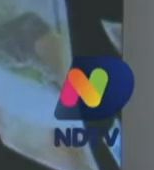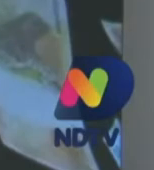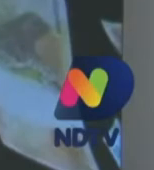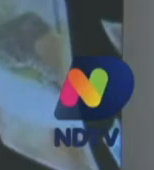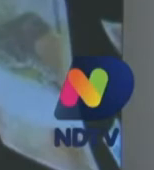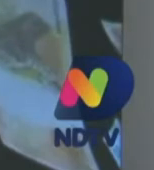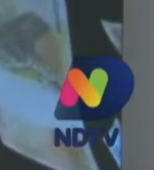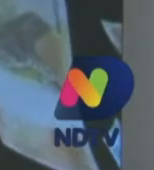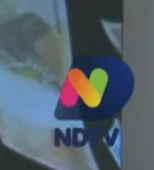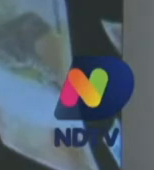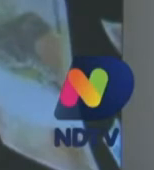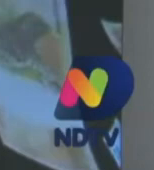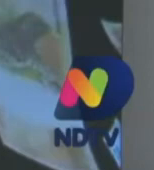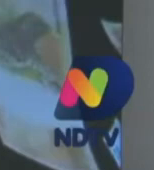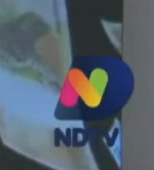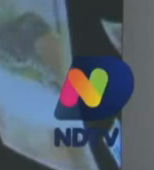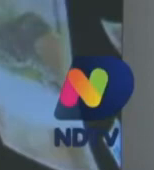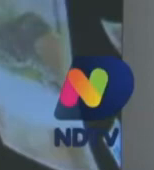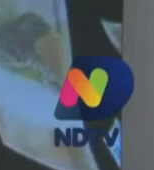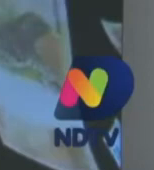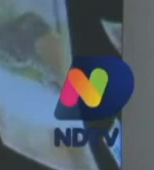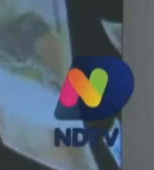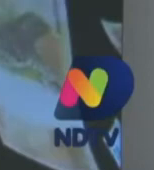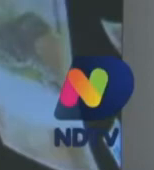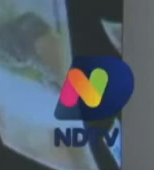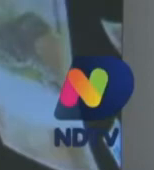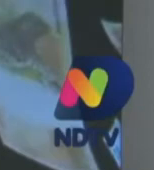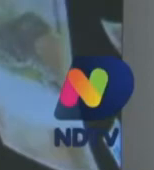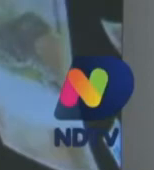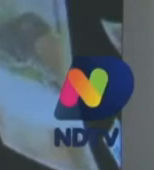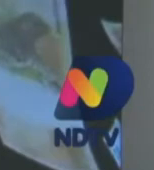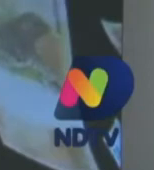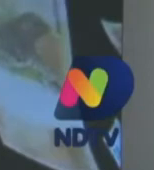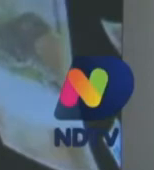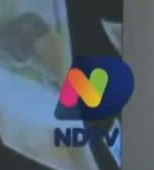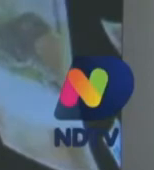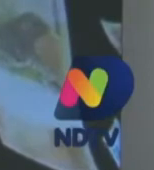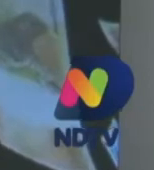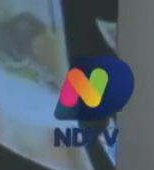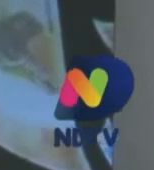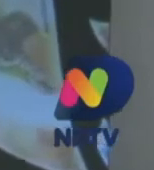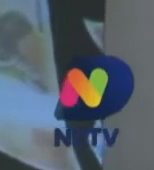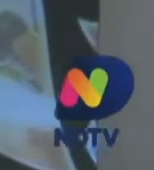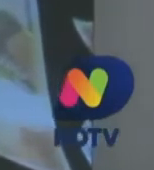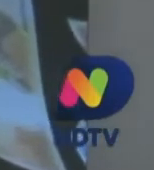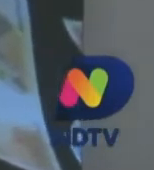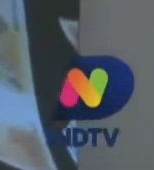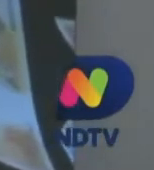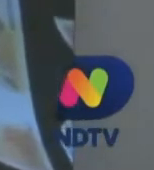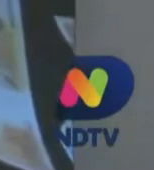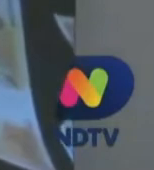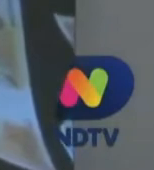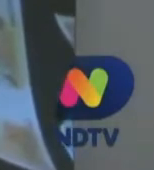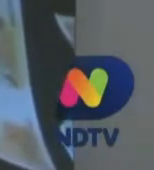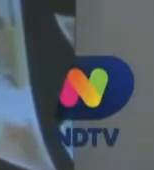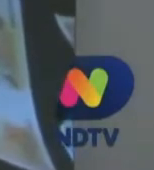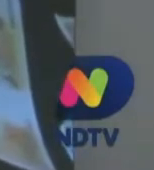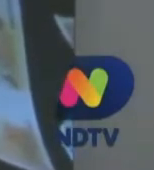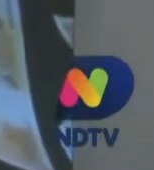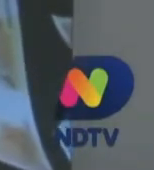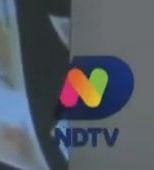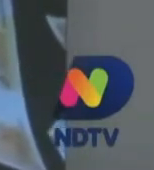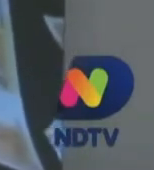da sobrevivência em Brasília vivenciamos agora há pouco uma guerra para construir uma